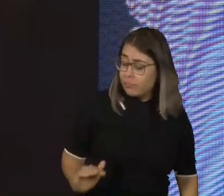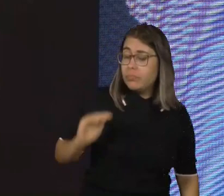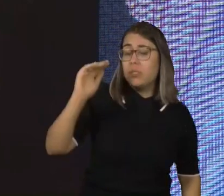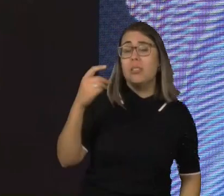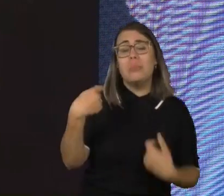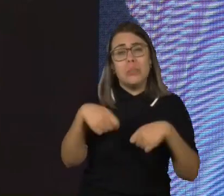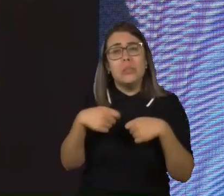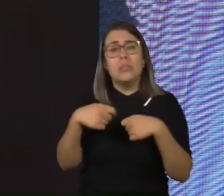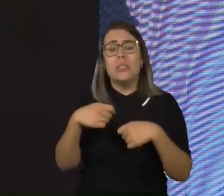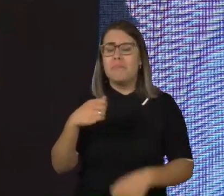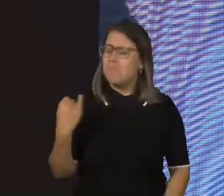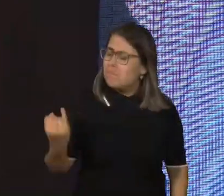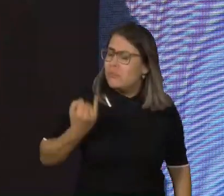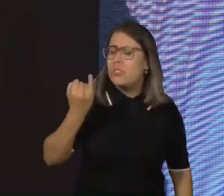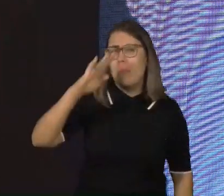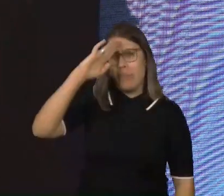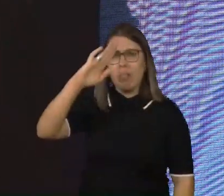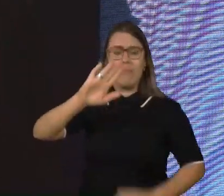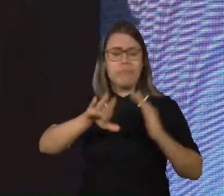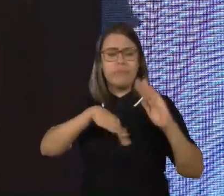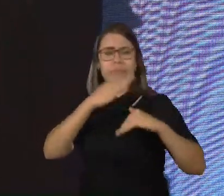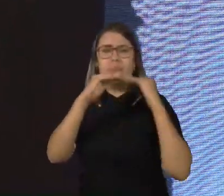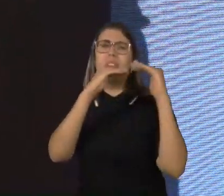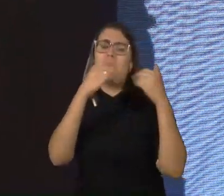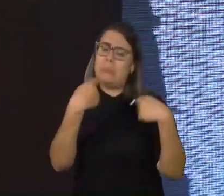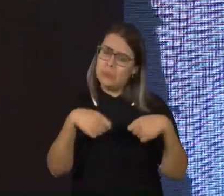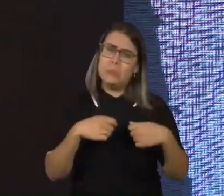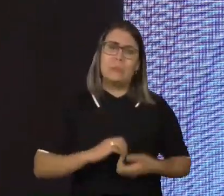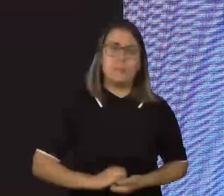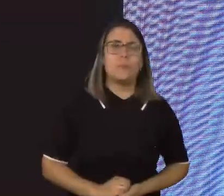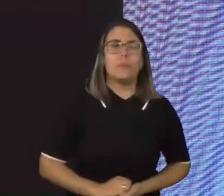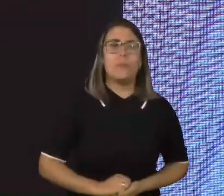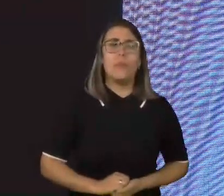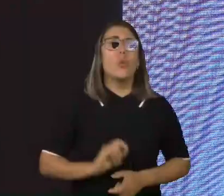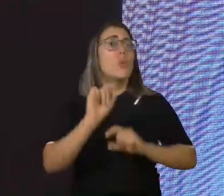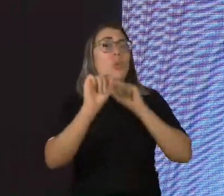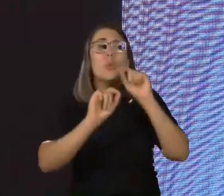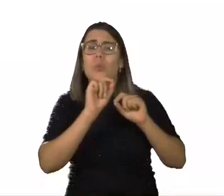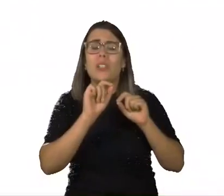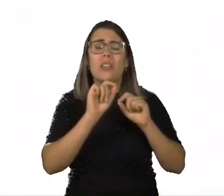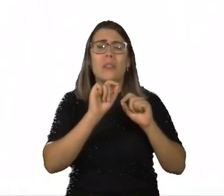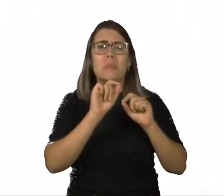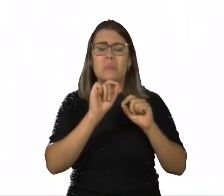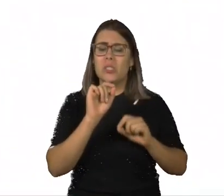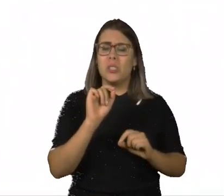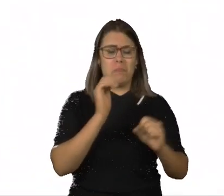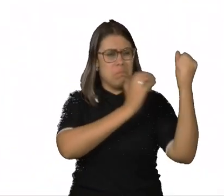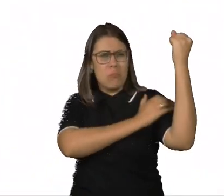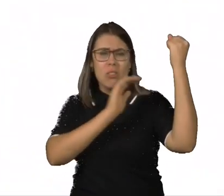fundamental para o desenvolvimento de qualquer criança crescer nesse processo. Então, vamos lá. O que é esse tal de